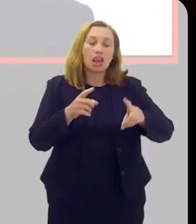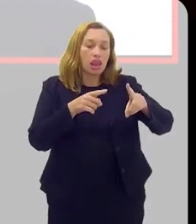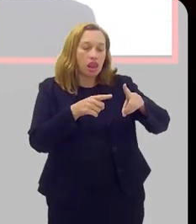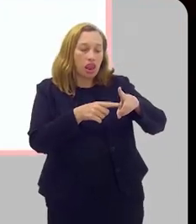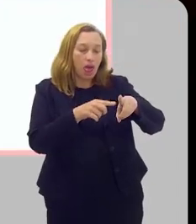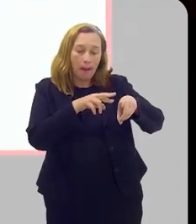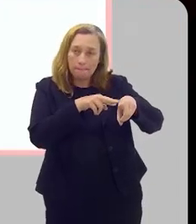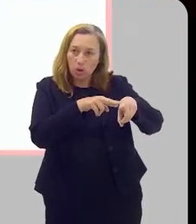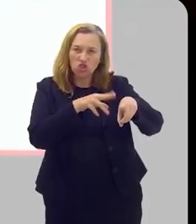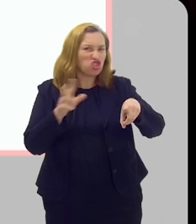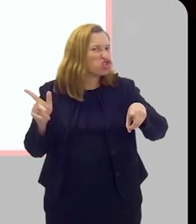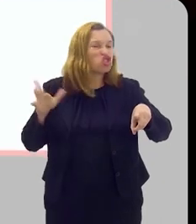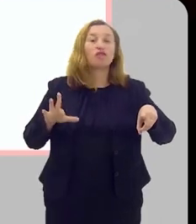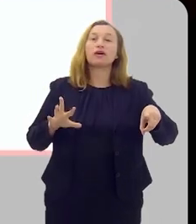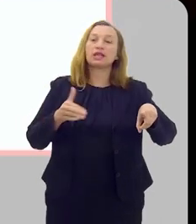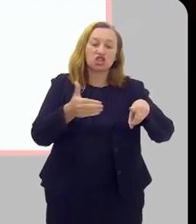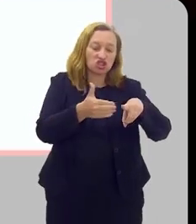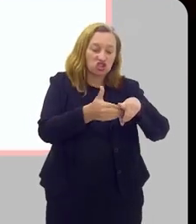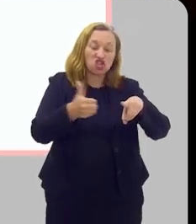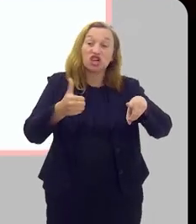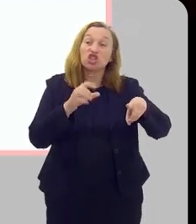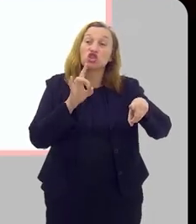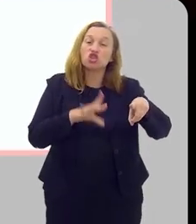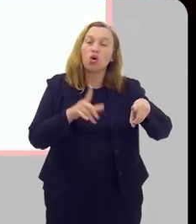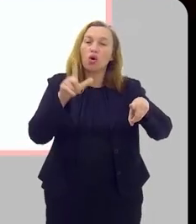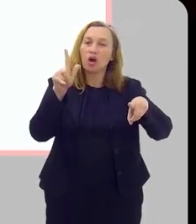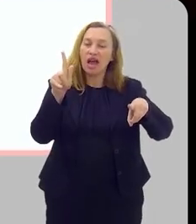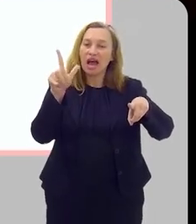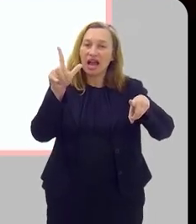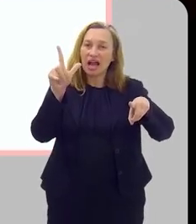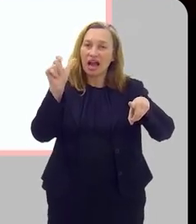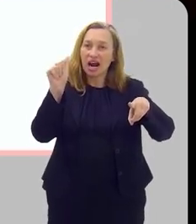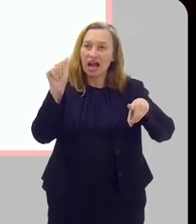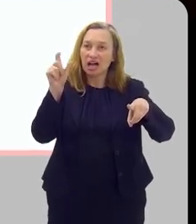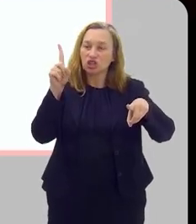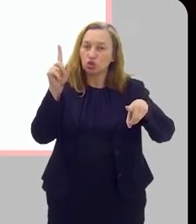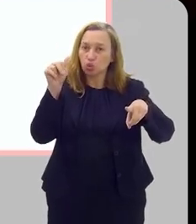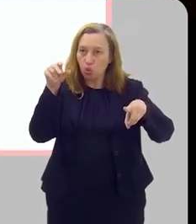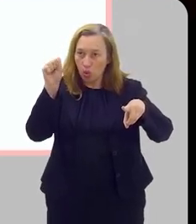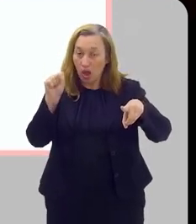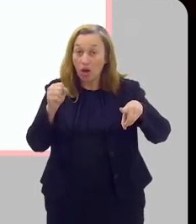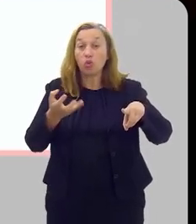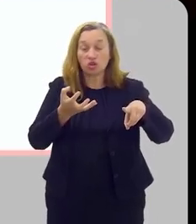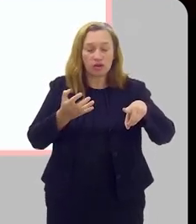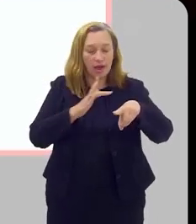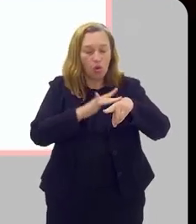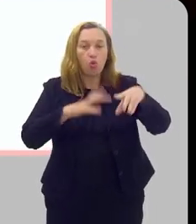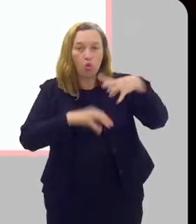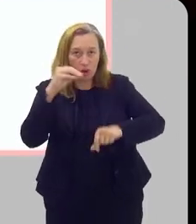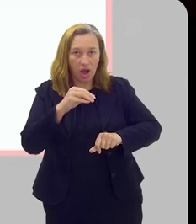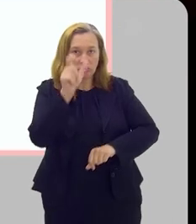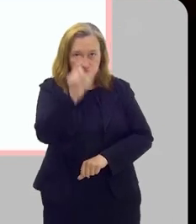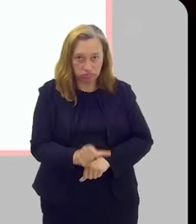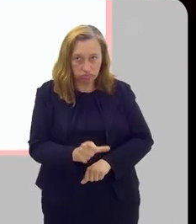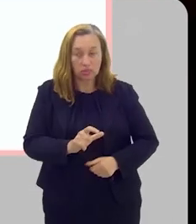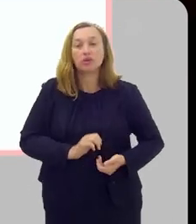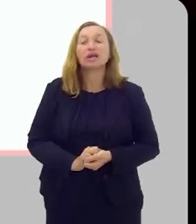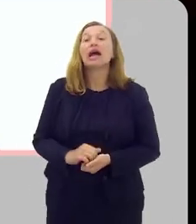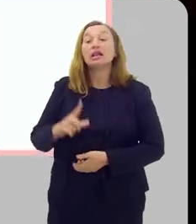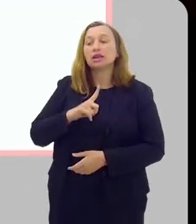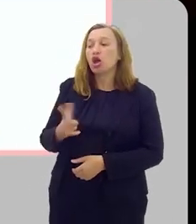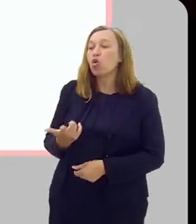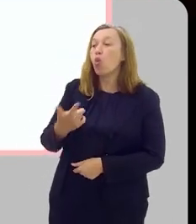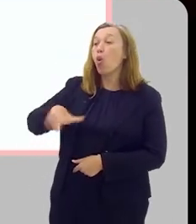Na próstata, não. A gente não faz isso, tá? A gente tira sempre a próstata inteira quando a gente está com o interesse de curar o paciente, tá?